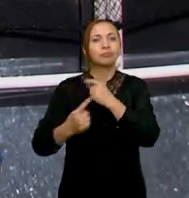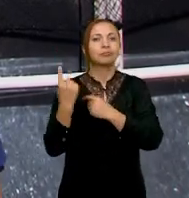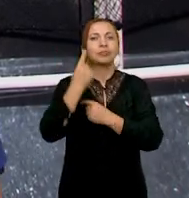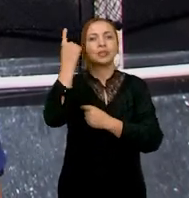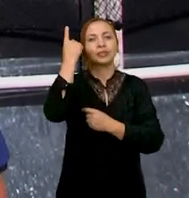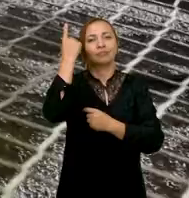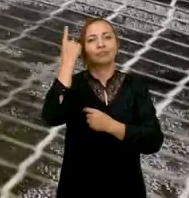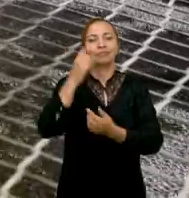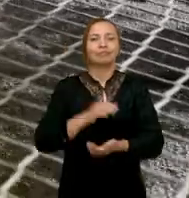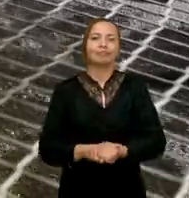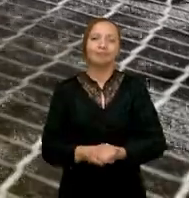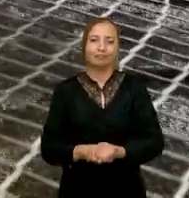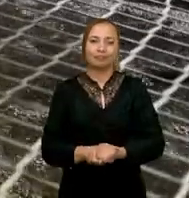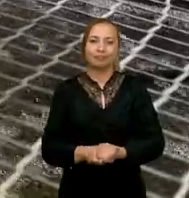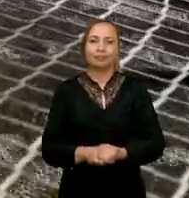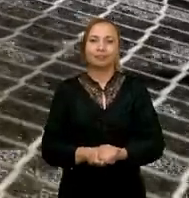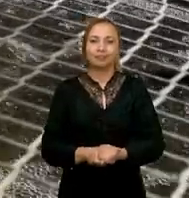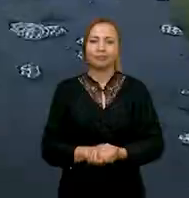produtividade do empreendimento.